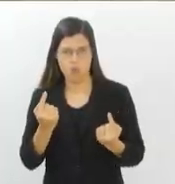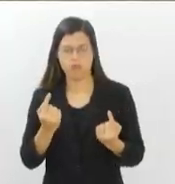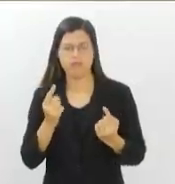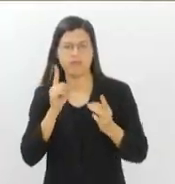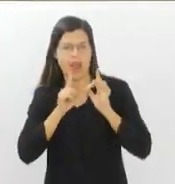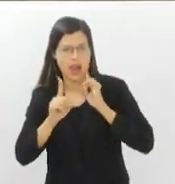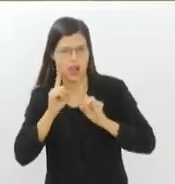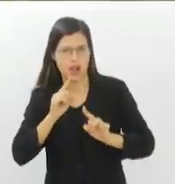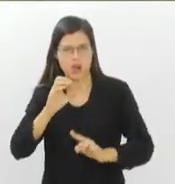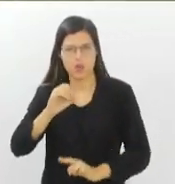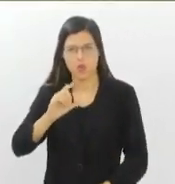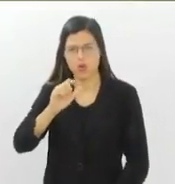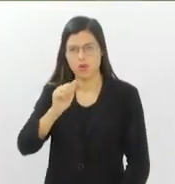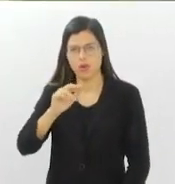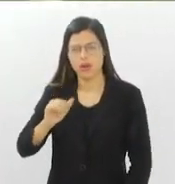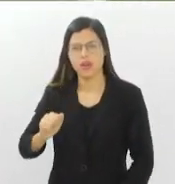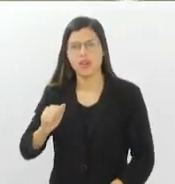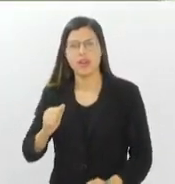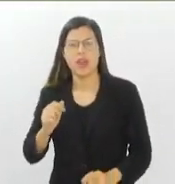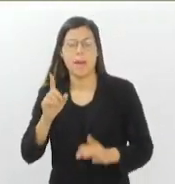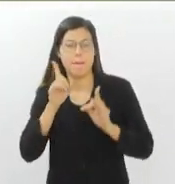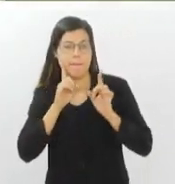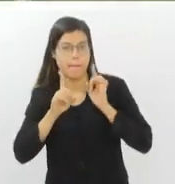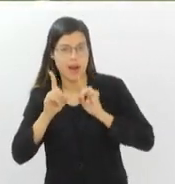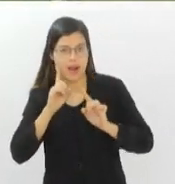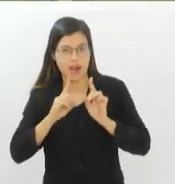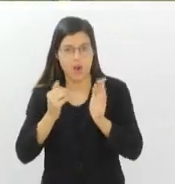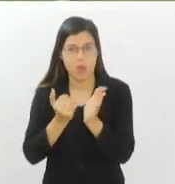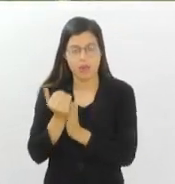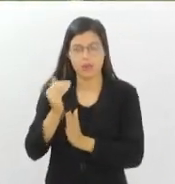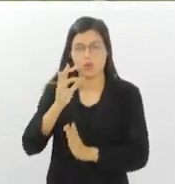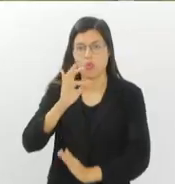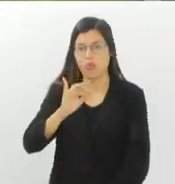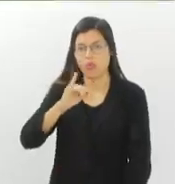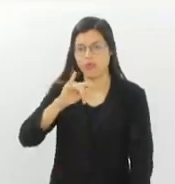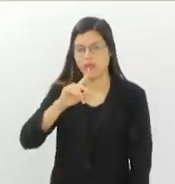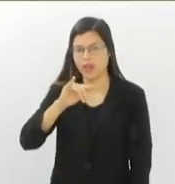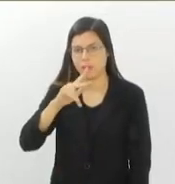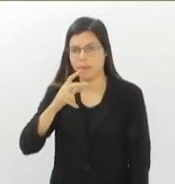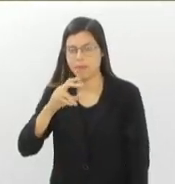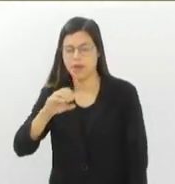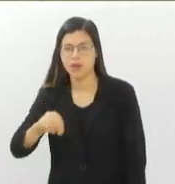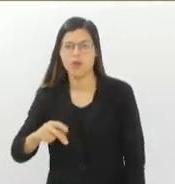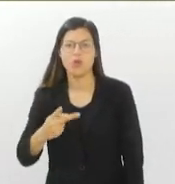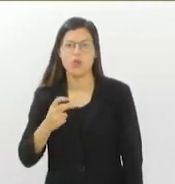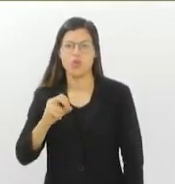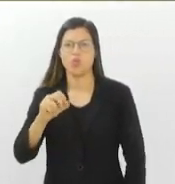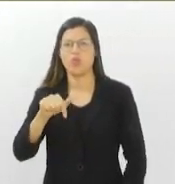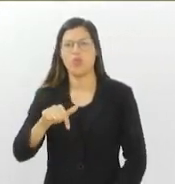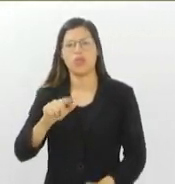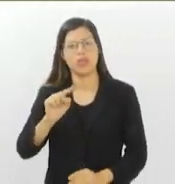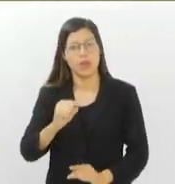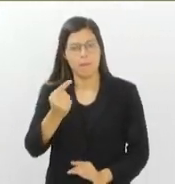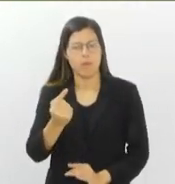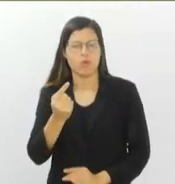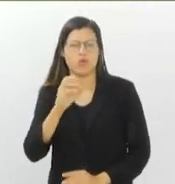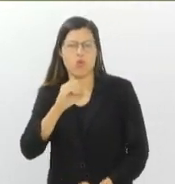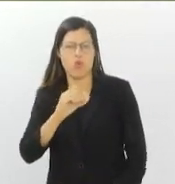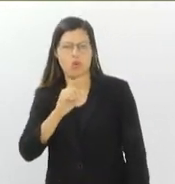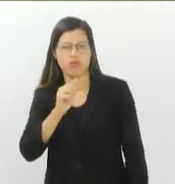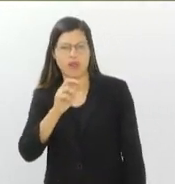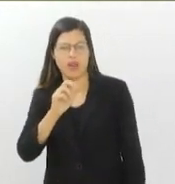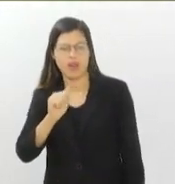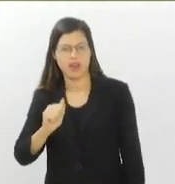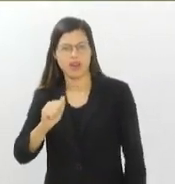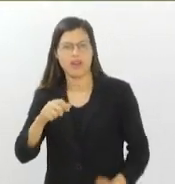A equipe do Tsunami abriu placar na primeira etapa com o Filipinho, camisa 7. Na segunda etapa, o Olaria empatou com o camisa